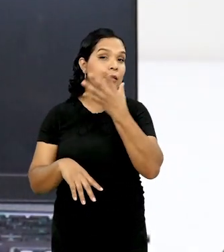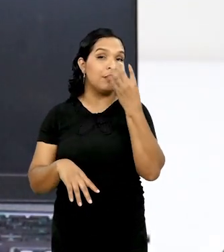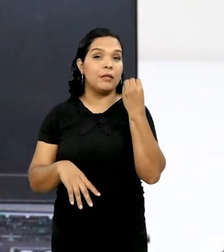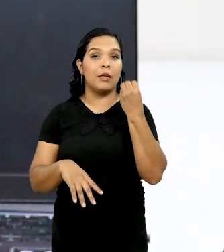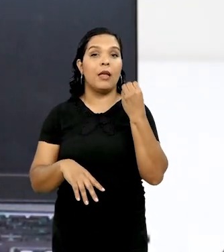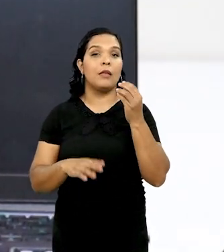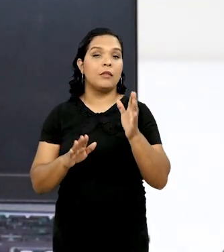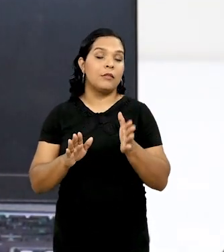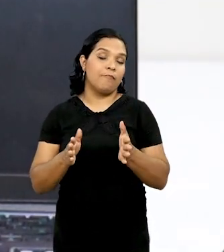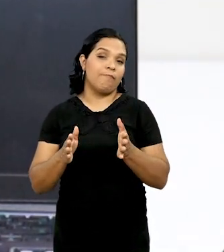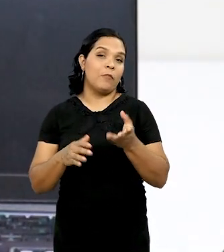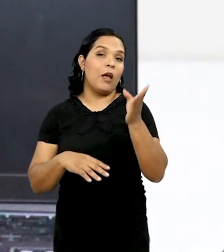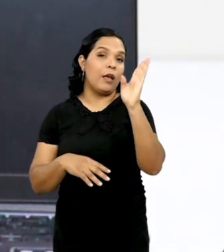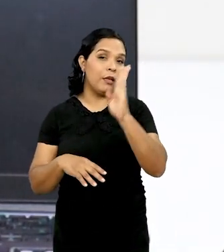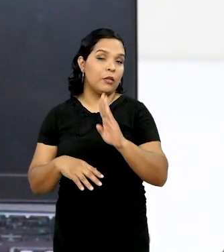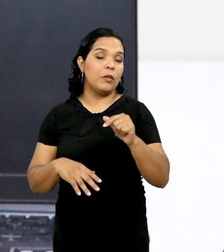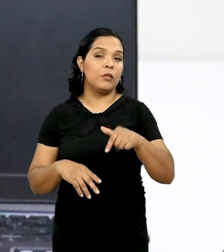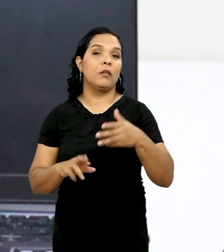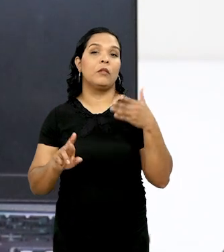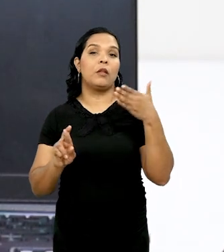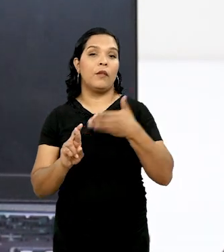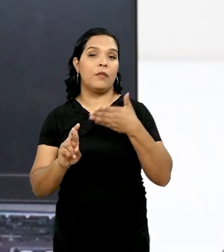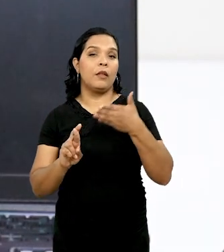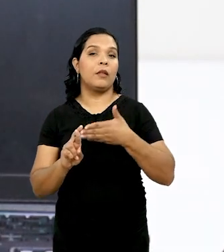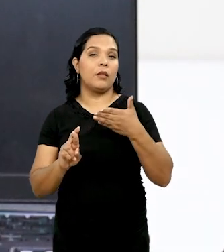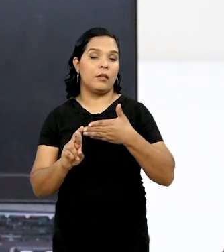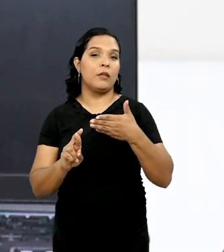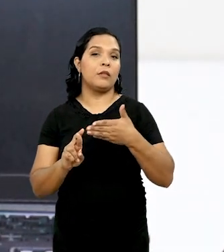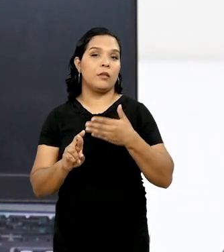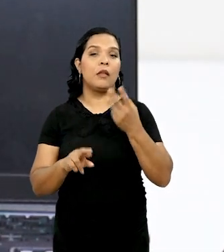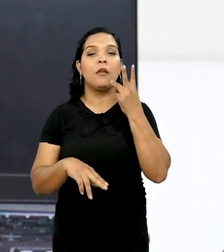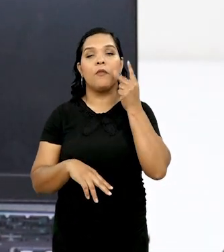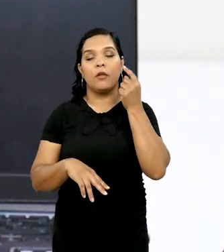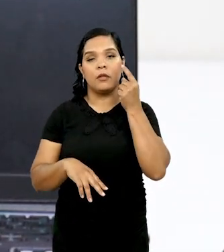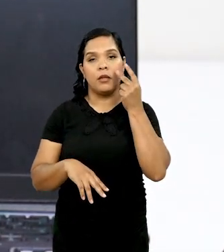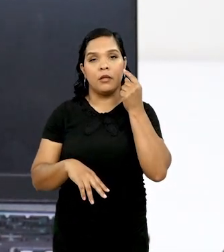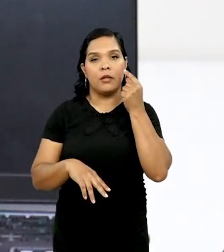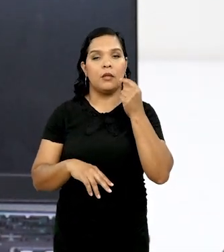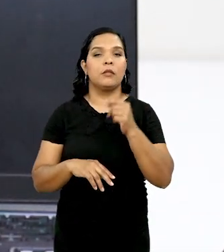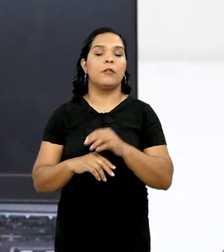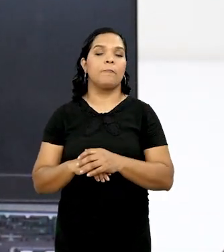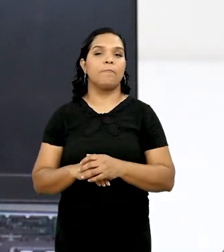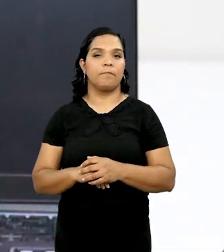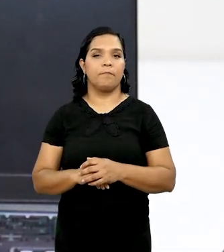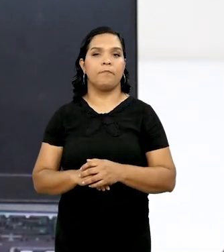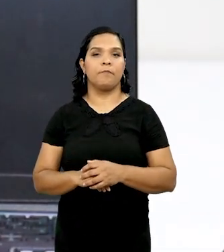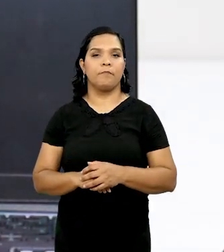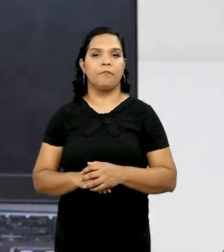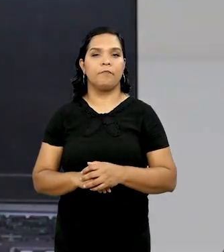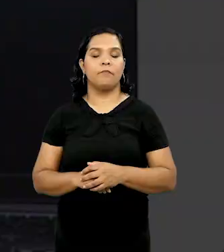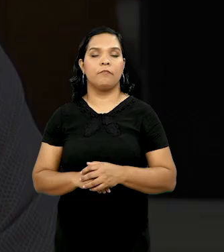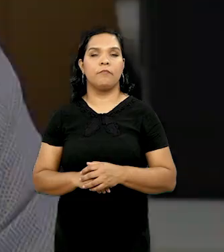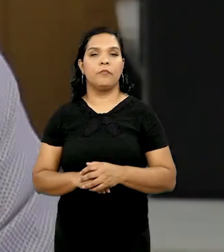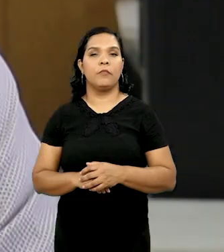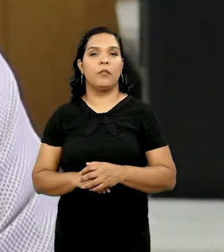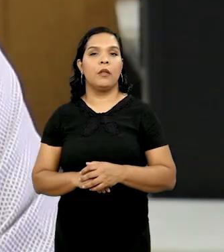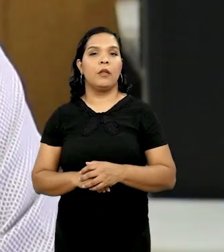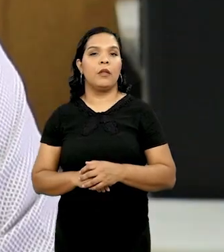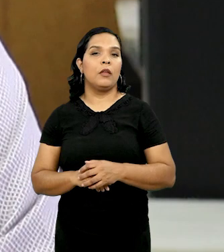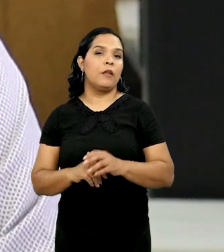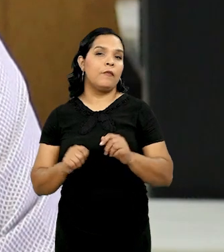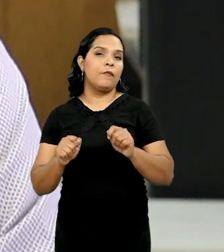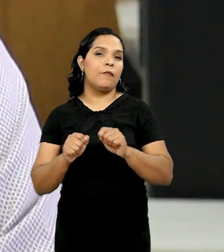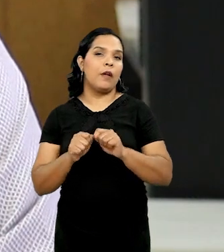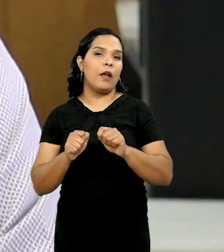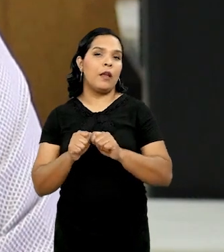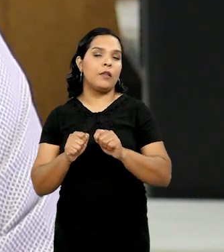deixando um pouco de lado as referências que a gente tem próprio aqui em Fortaleza e também no Ceará, como um todo. Ele faz uma espécie